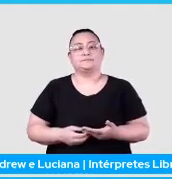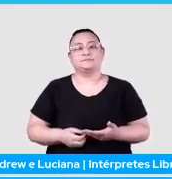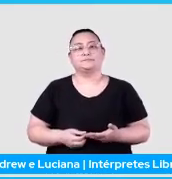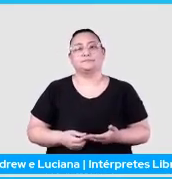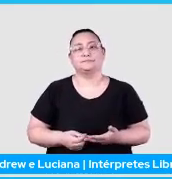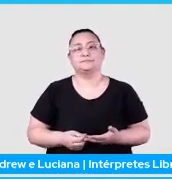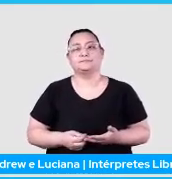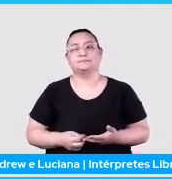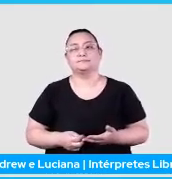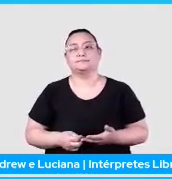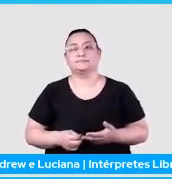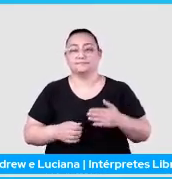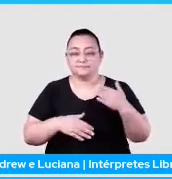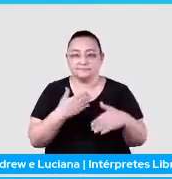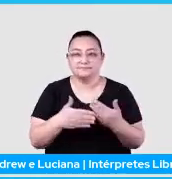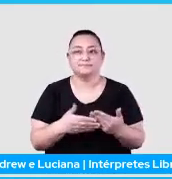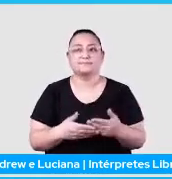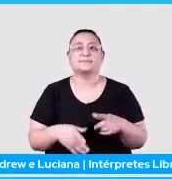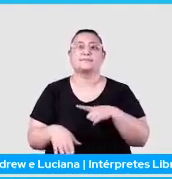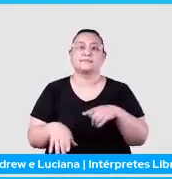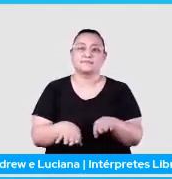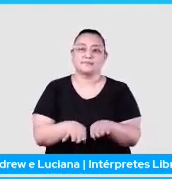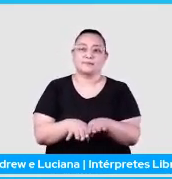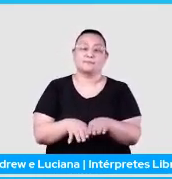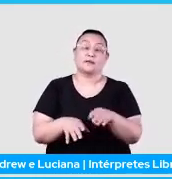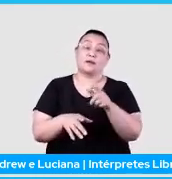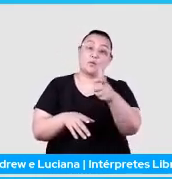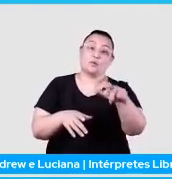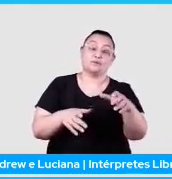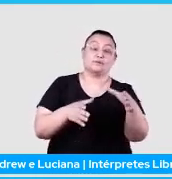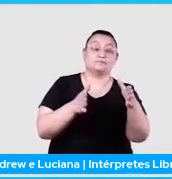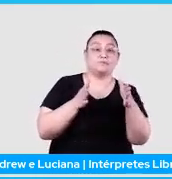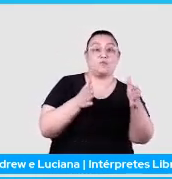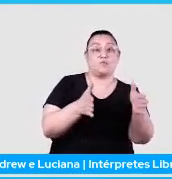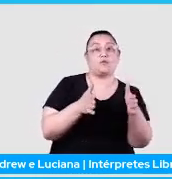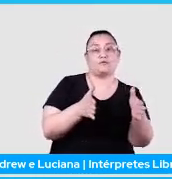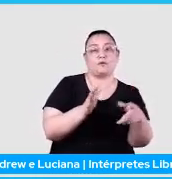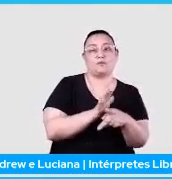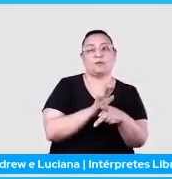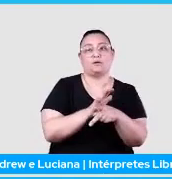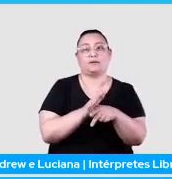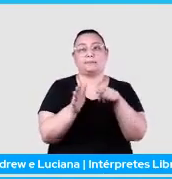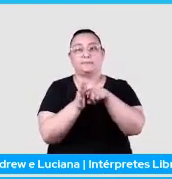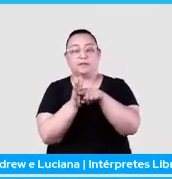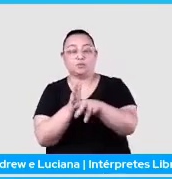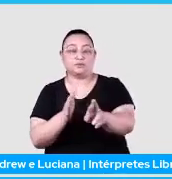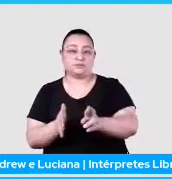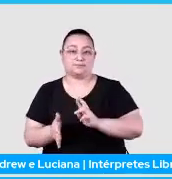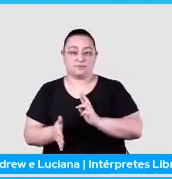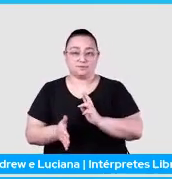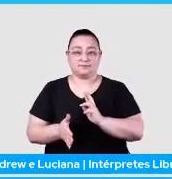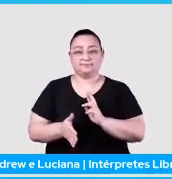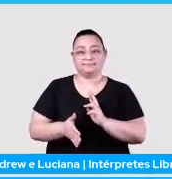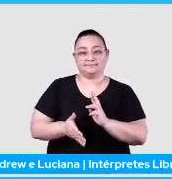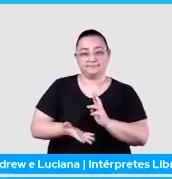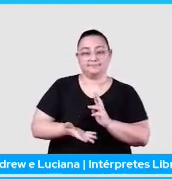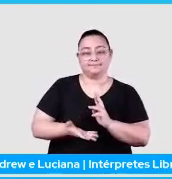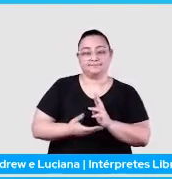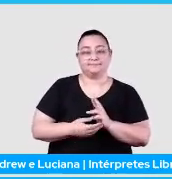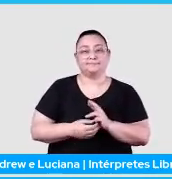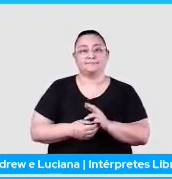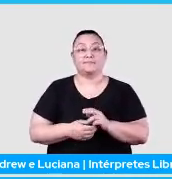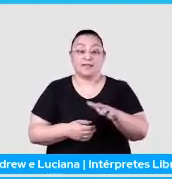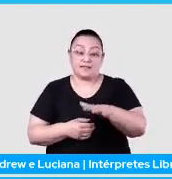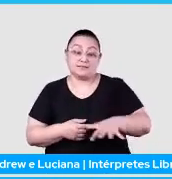Ok, avancemos. Também tem a outra área, que é a questão de pergunta e resposta, né? Nessa